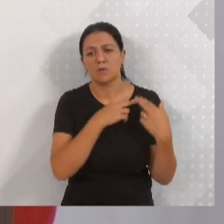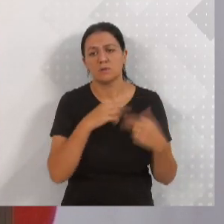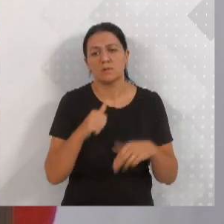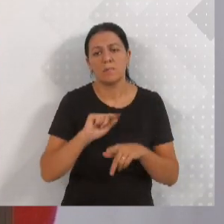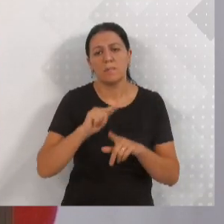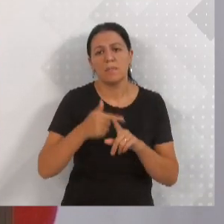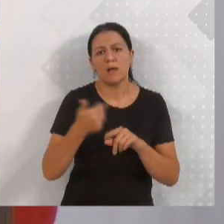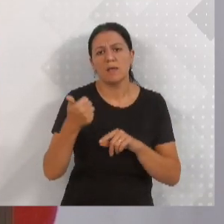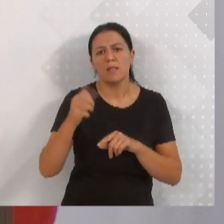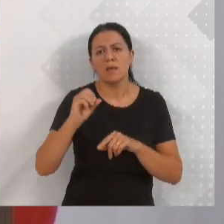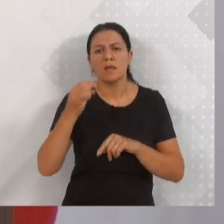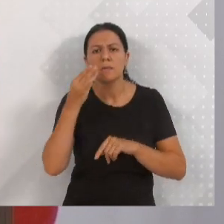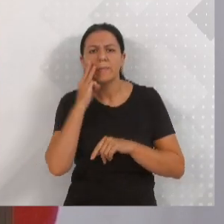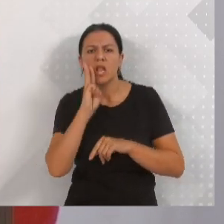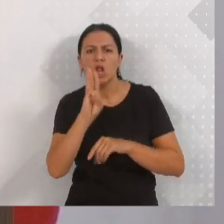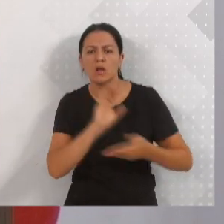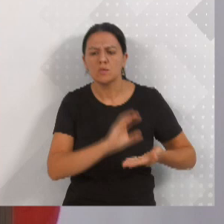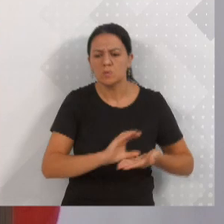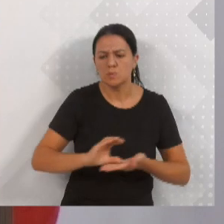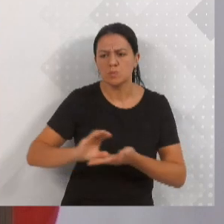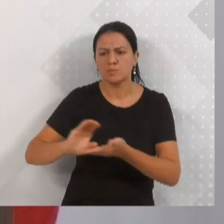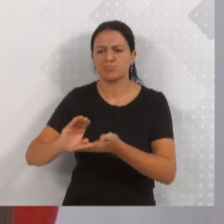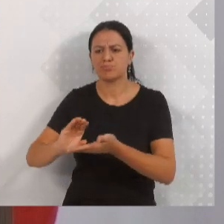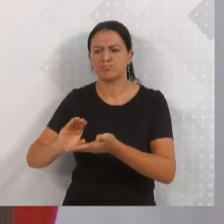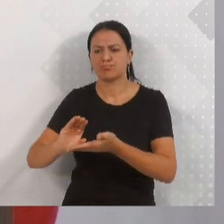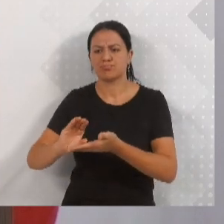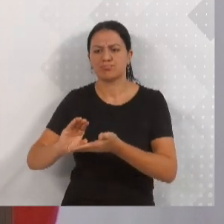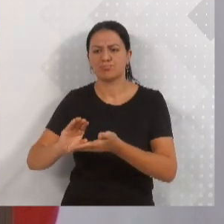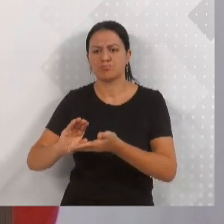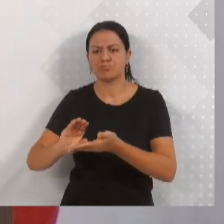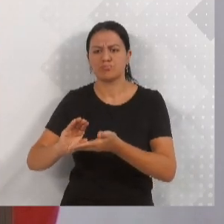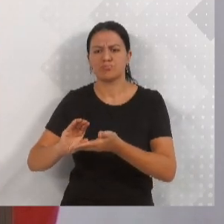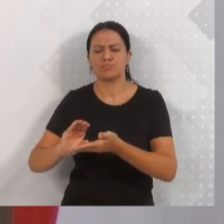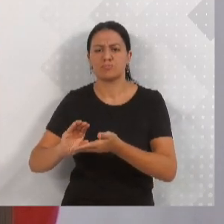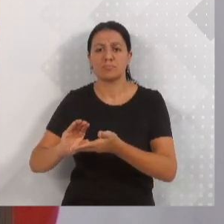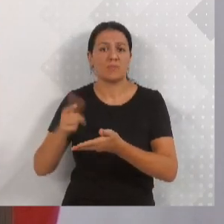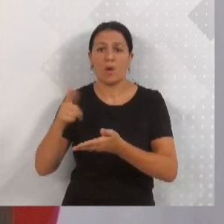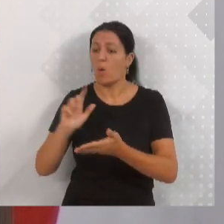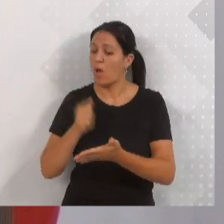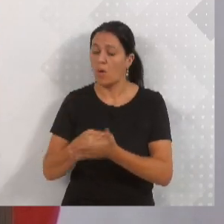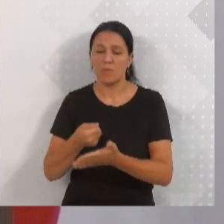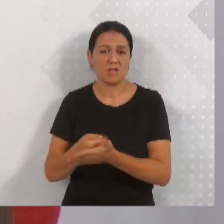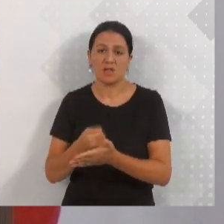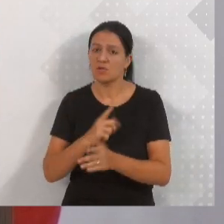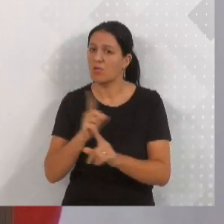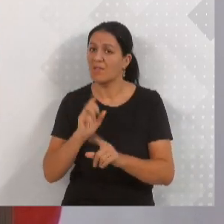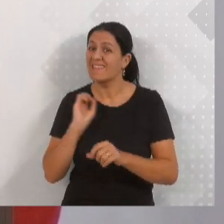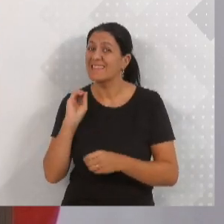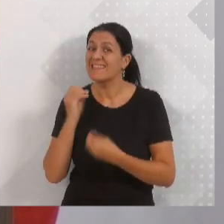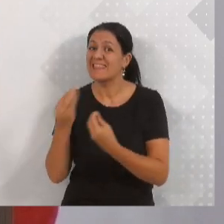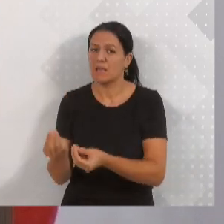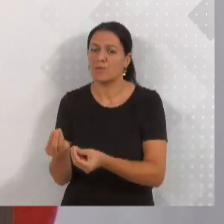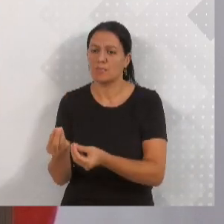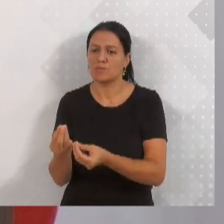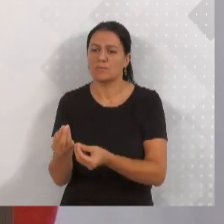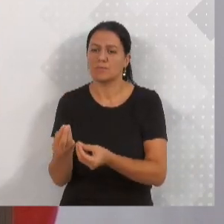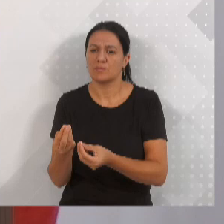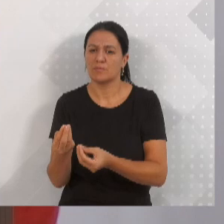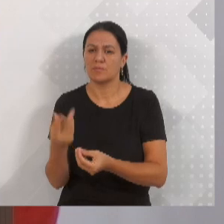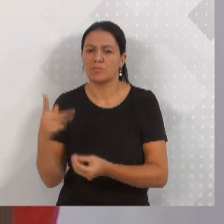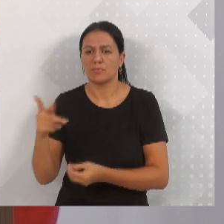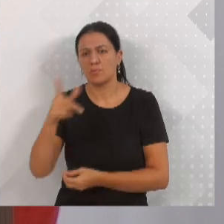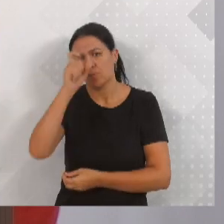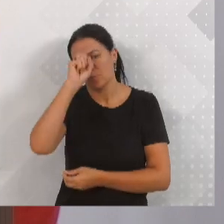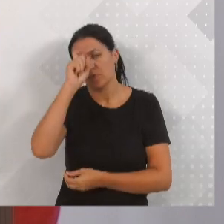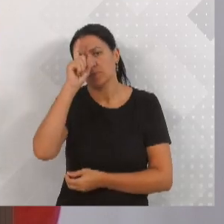foram liberados pelo Executivo sem ser obrigatório. O Executivo de Blumenau passou esses